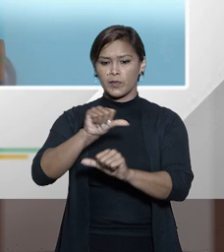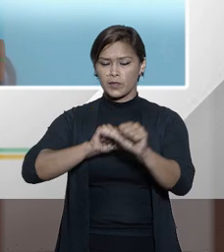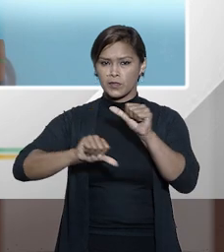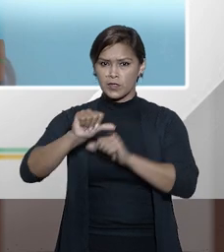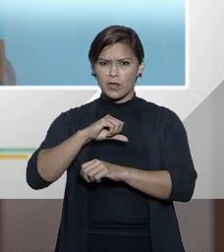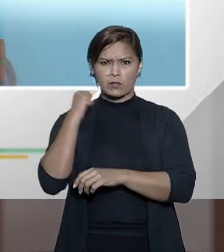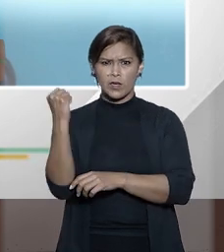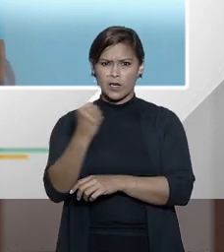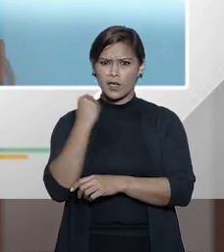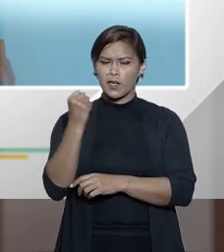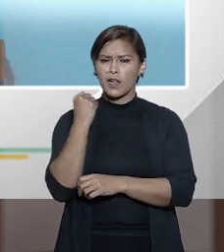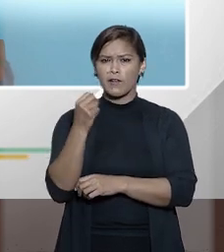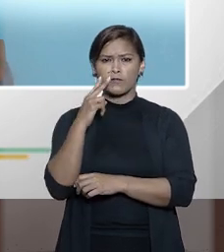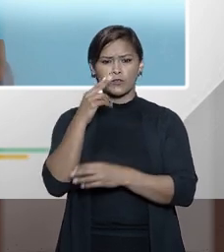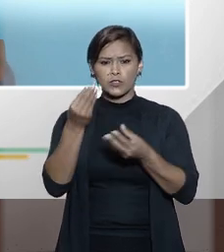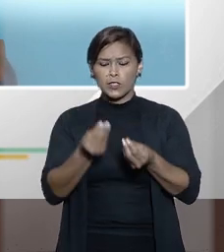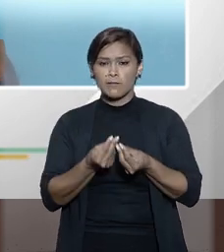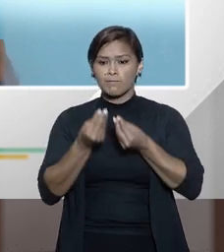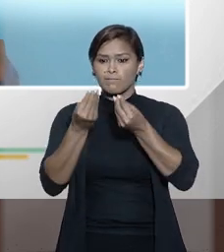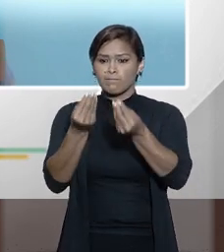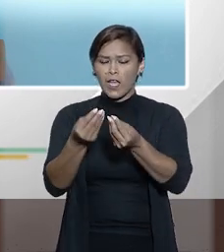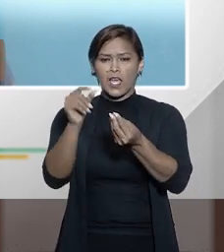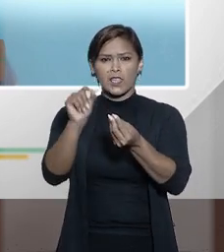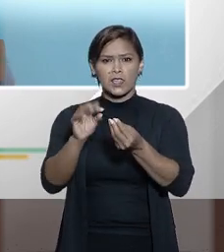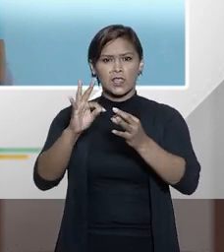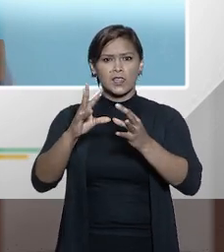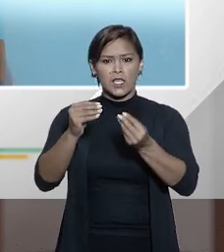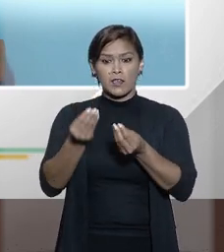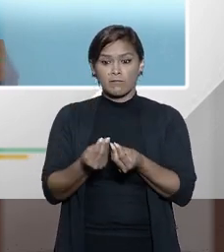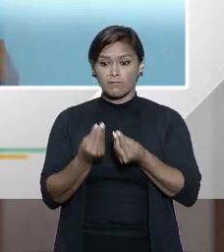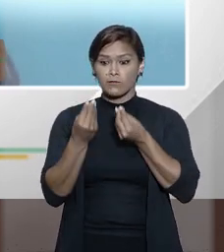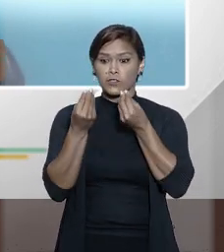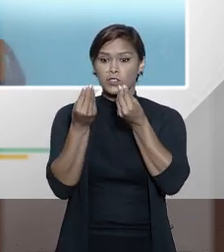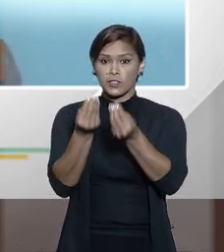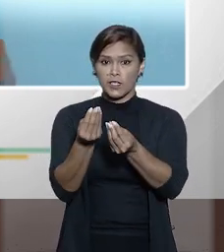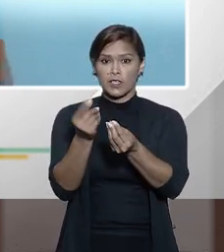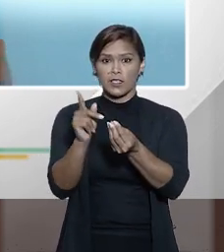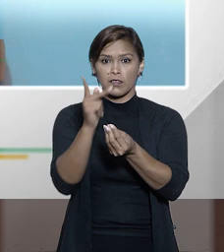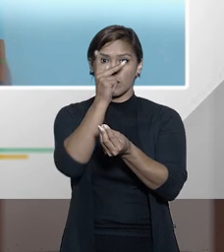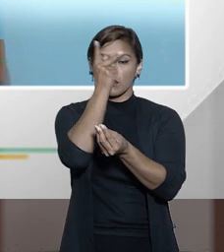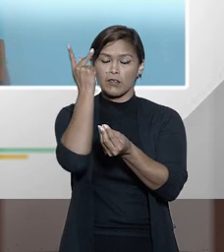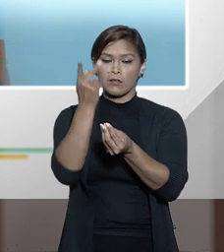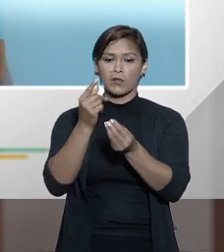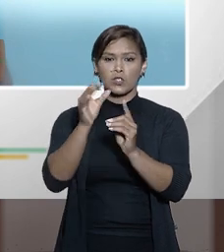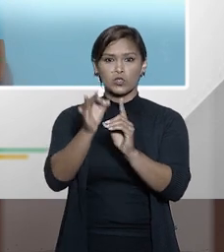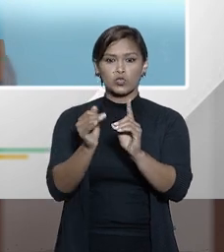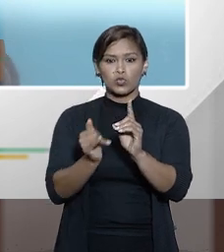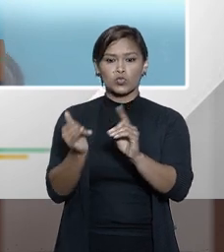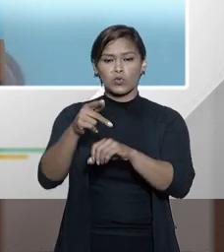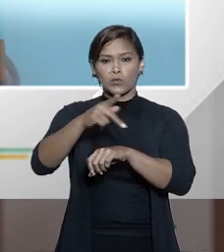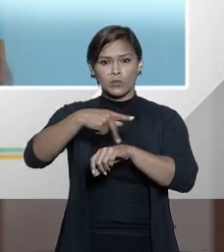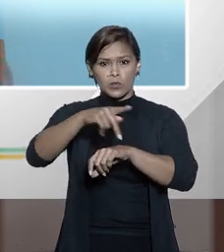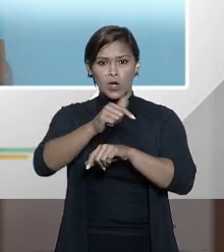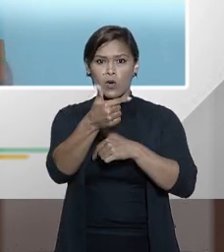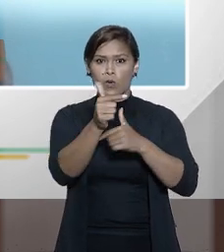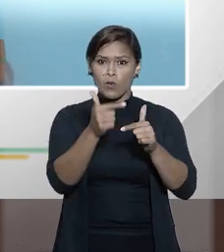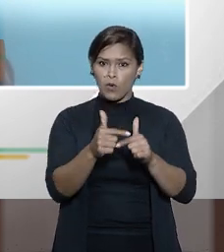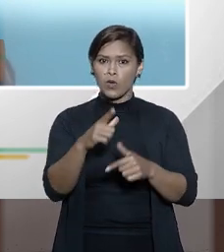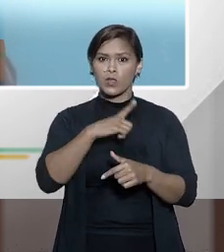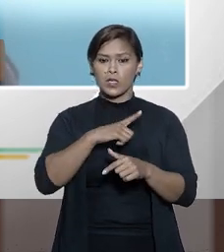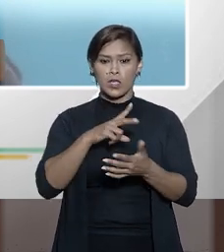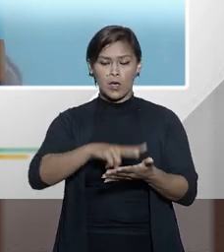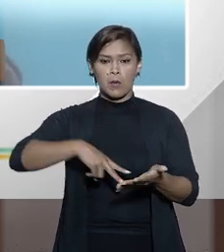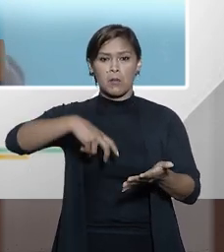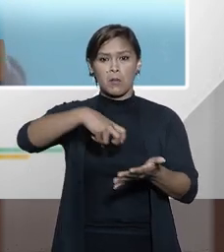de muito mais gravoso você entrega literalmente você entrega um indivíduo a um estado estrangeiro existe